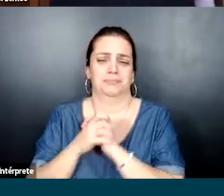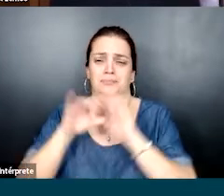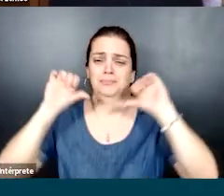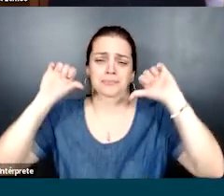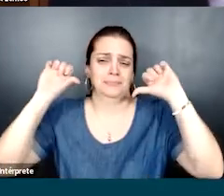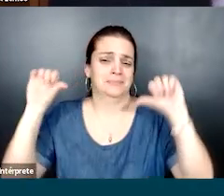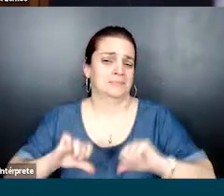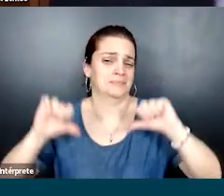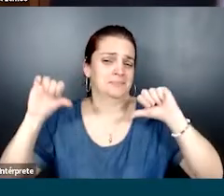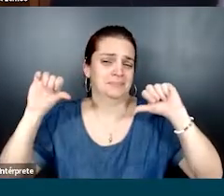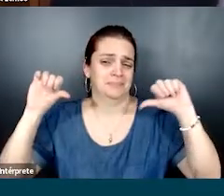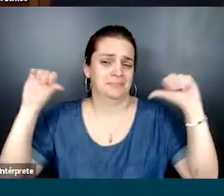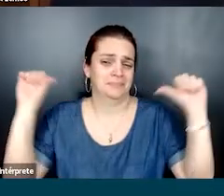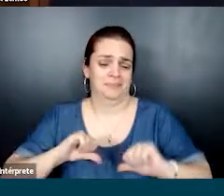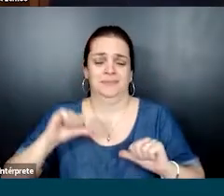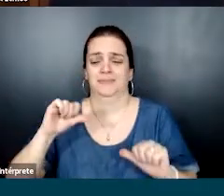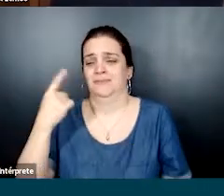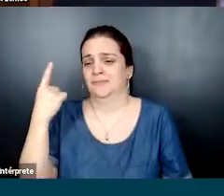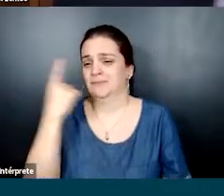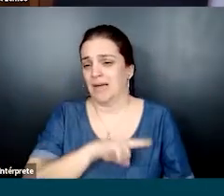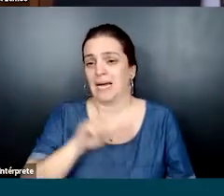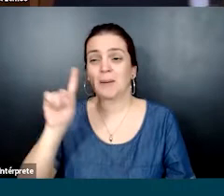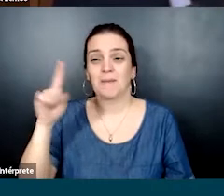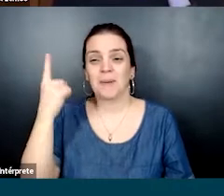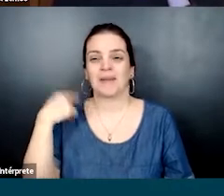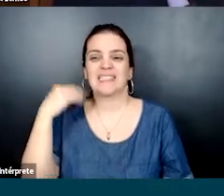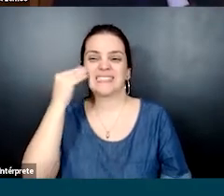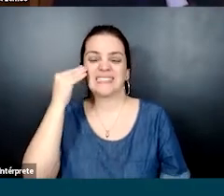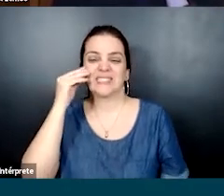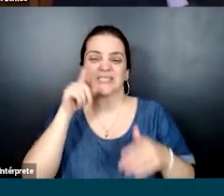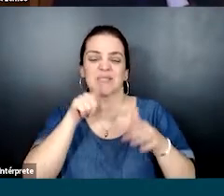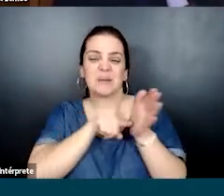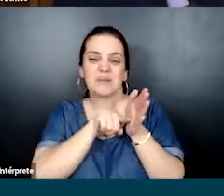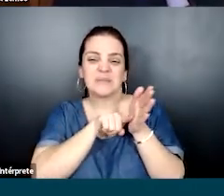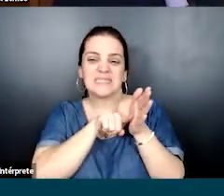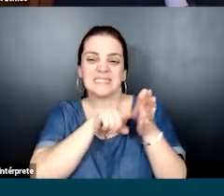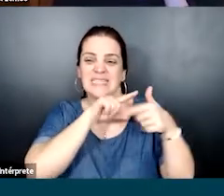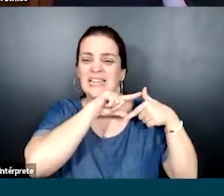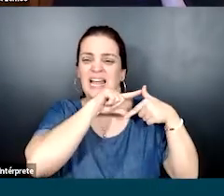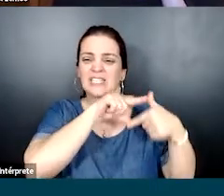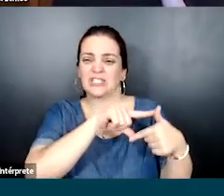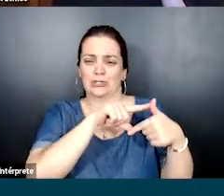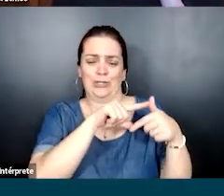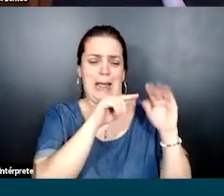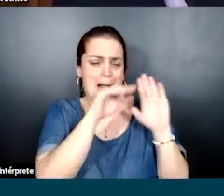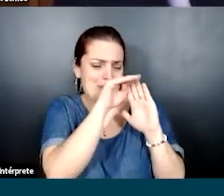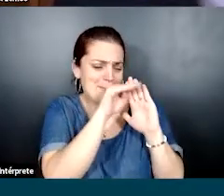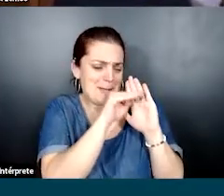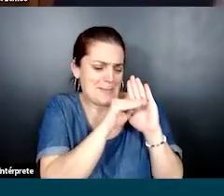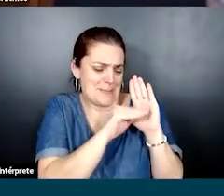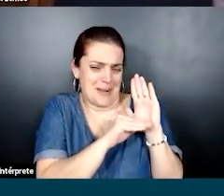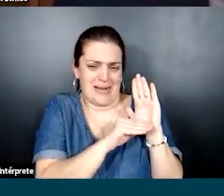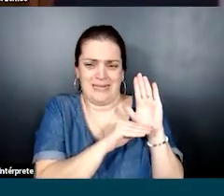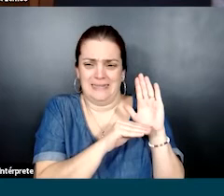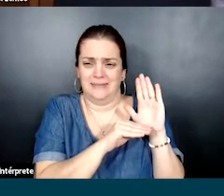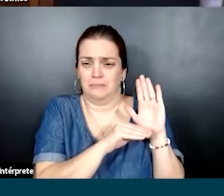E aí a gente falhou miseravelmente. Esse é o ponto, assim. Inicialmente a gente tentou uma abordagem bem tradicional de pesquisa qualitativa, né? Com roteiro